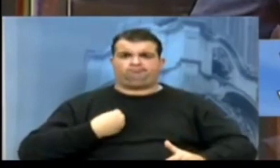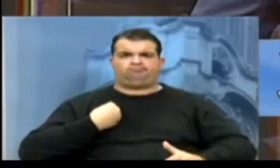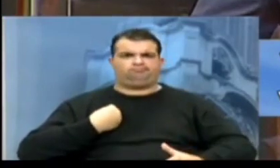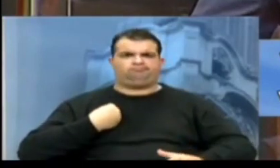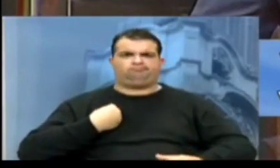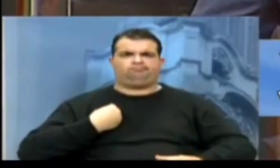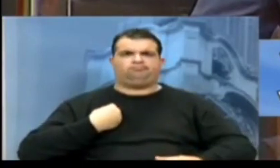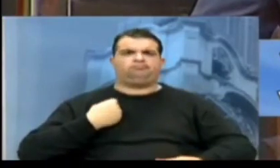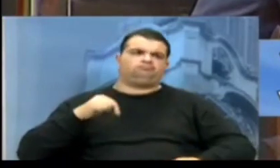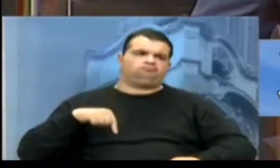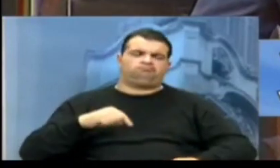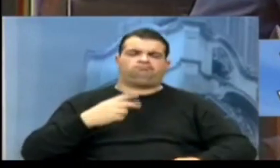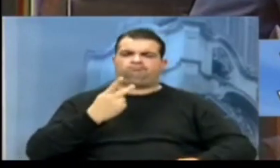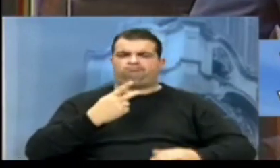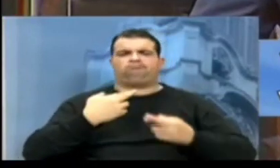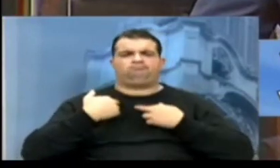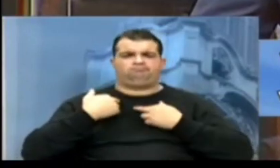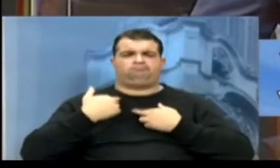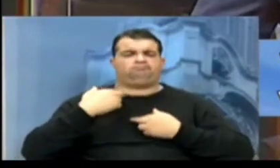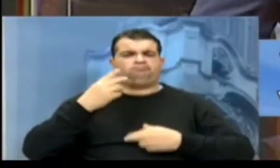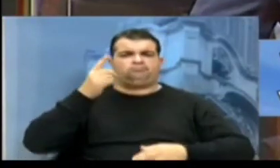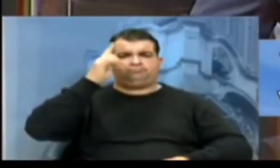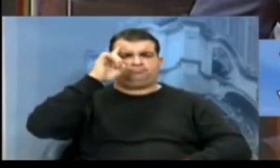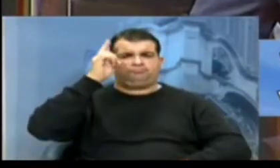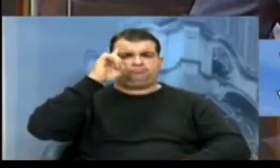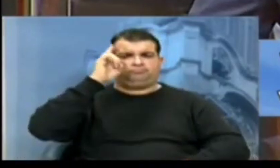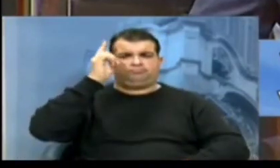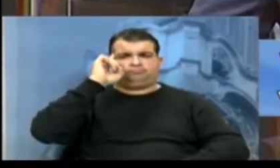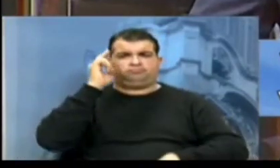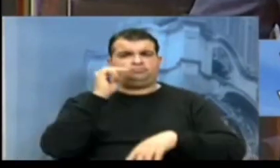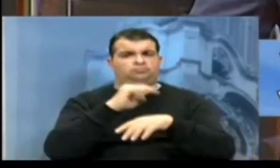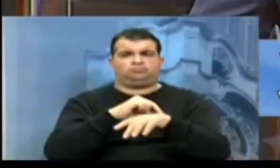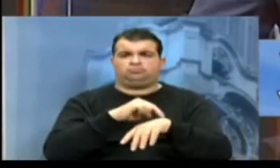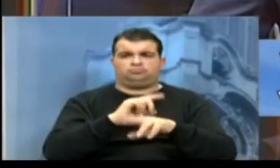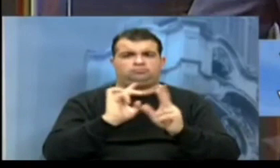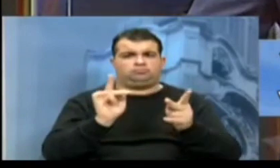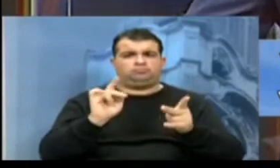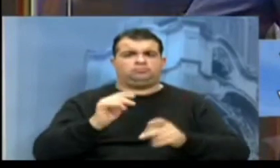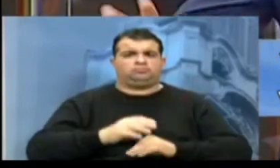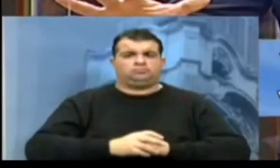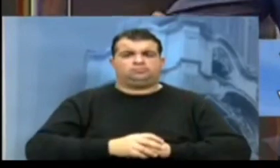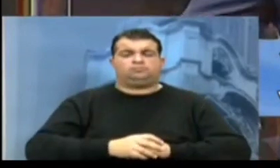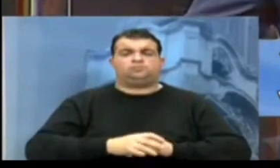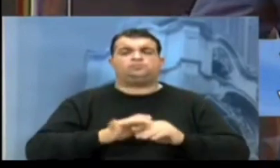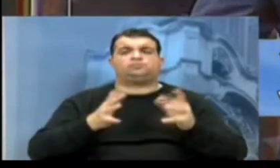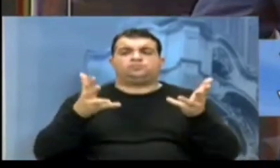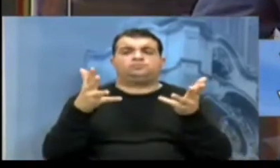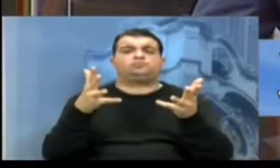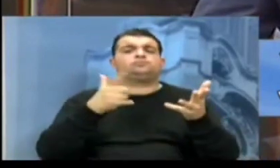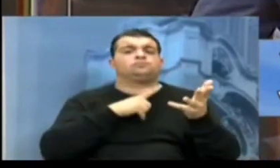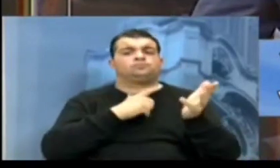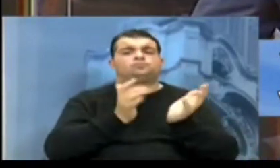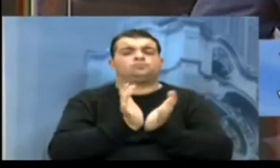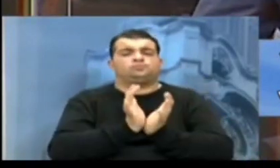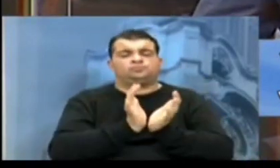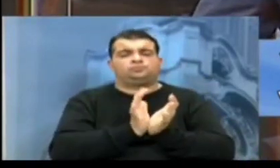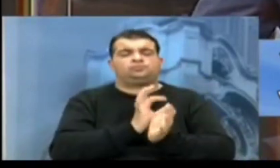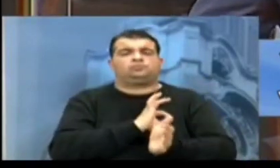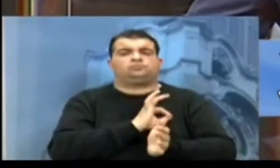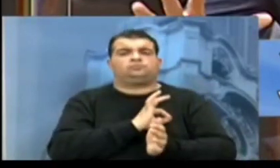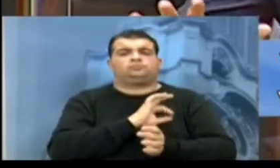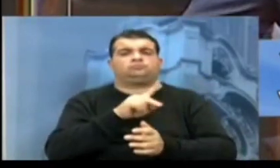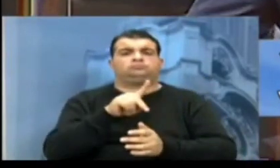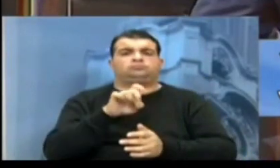cumprem o seu dever dia após dia, hora após hora. Hoje mesmo tivemos um colega da polícia penal